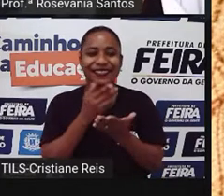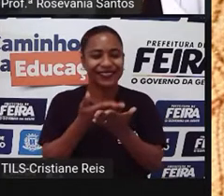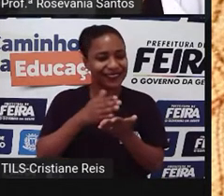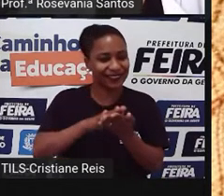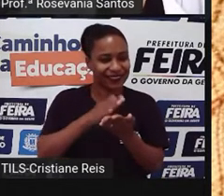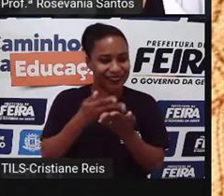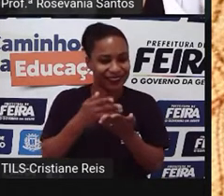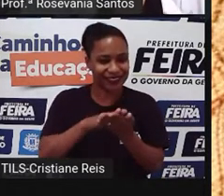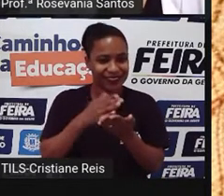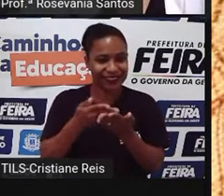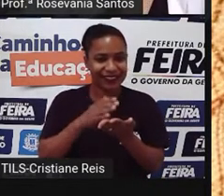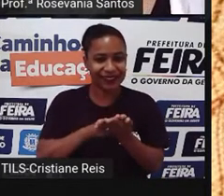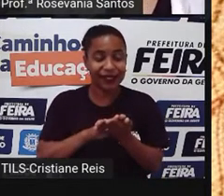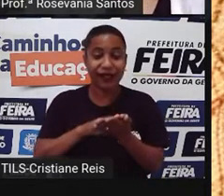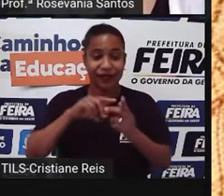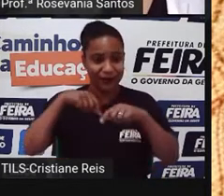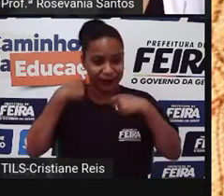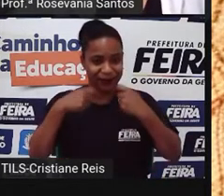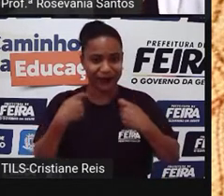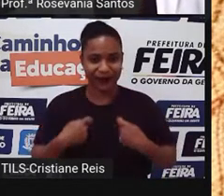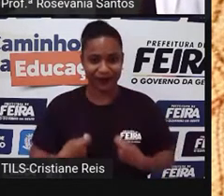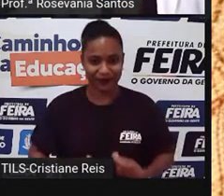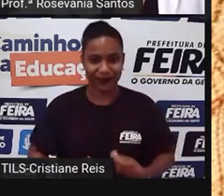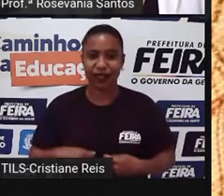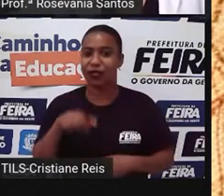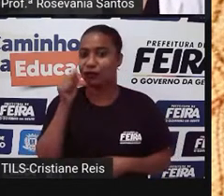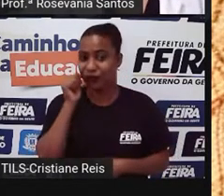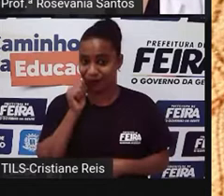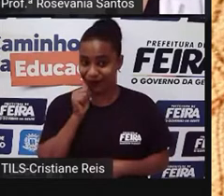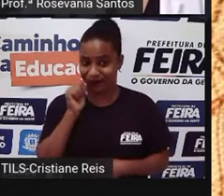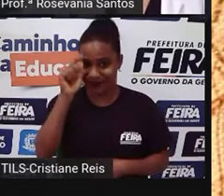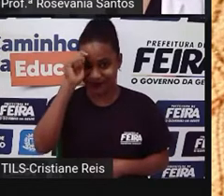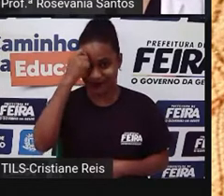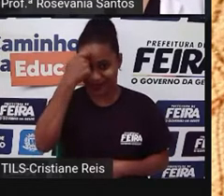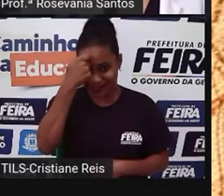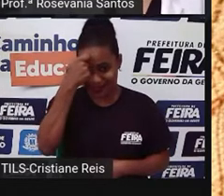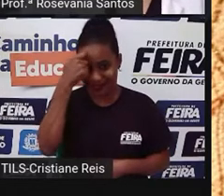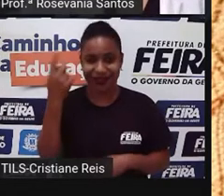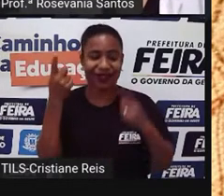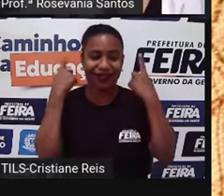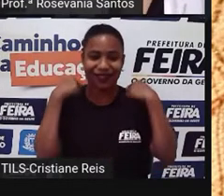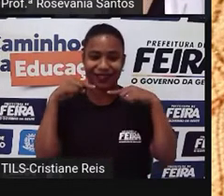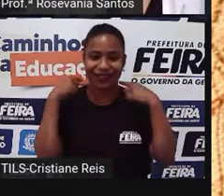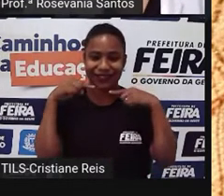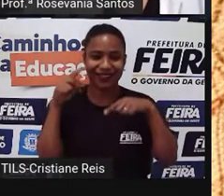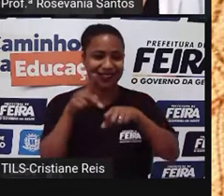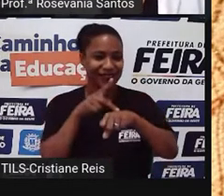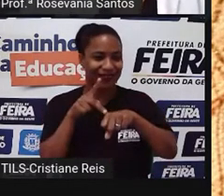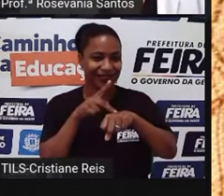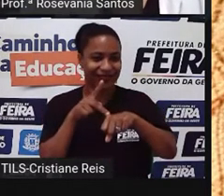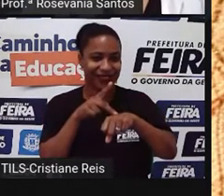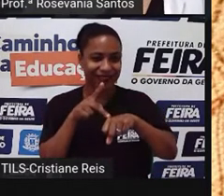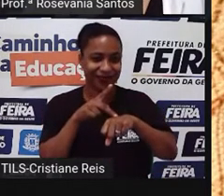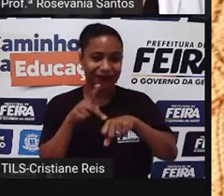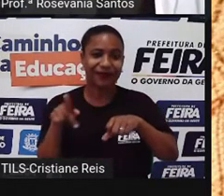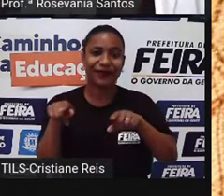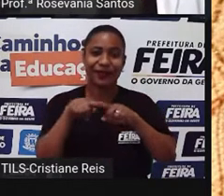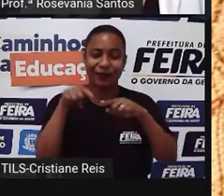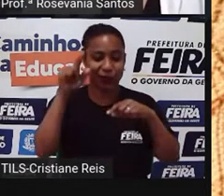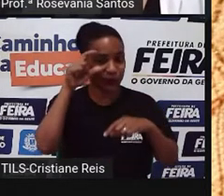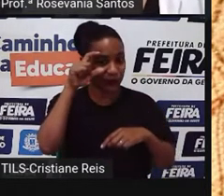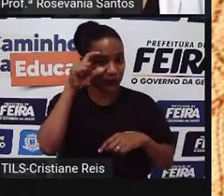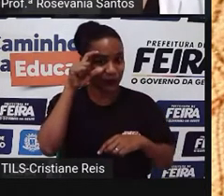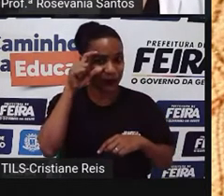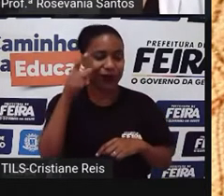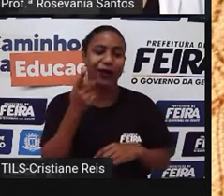e deixo-me autodescrever. Eu sou uma mulher negra, de cabelos negros na altura do ombro, eu uso um óculos